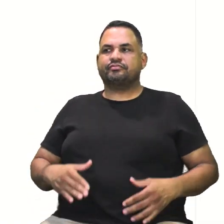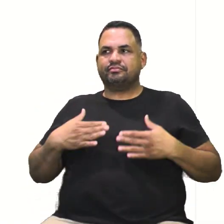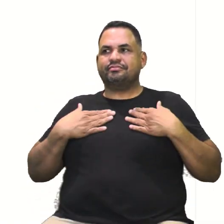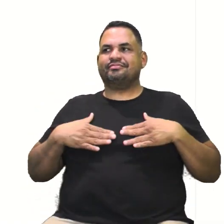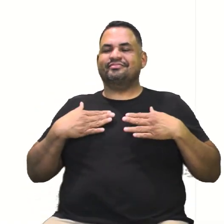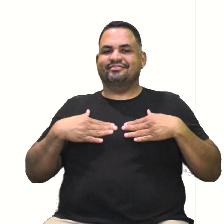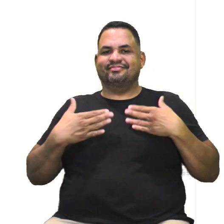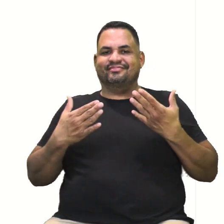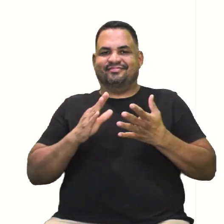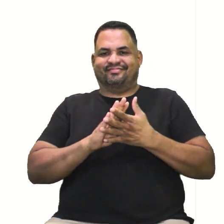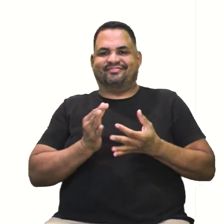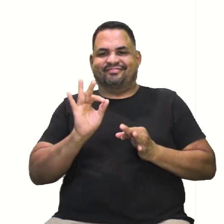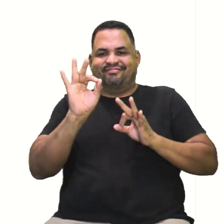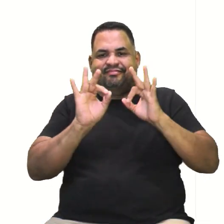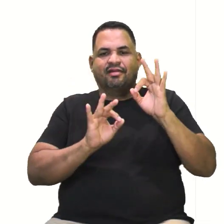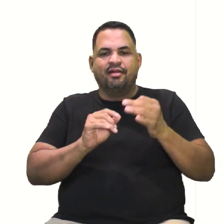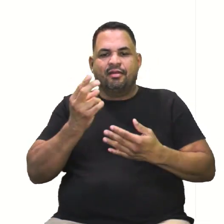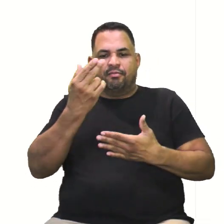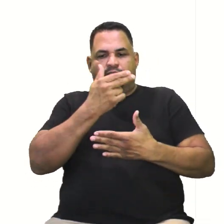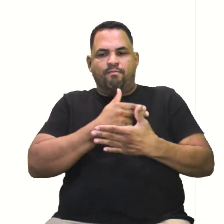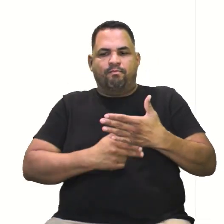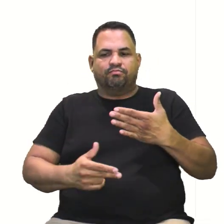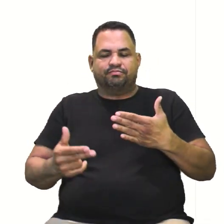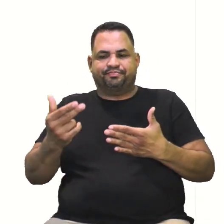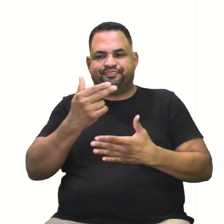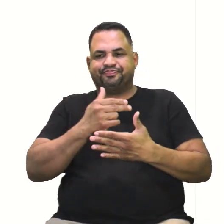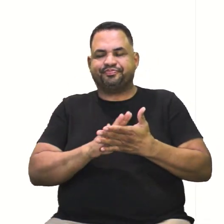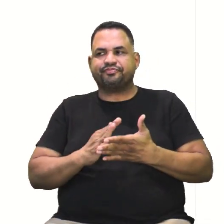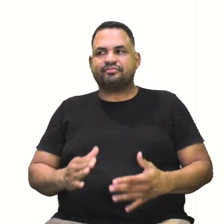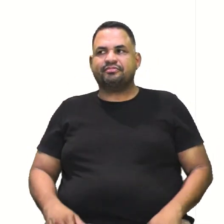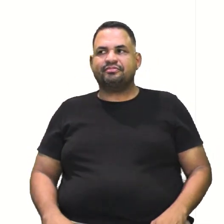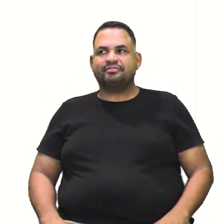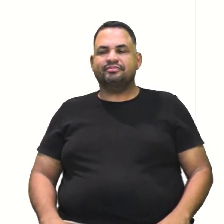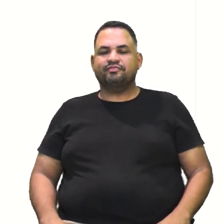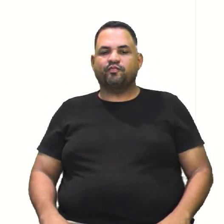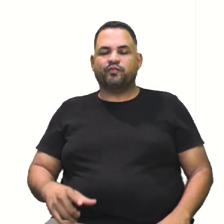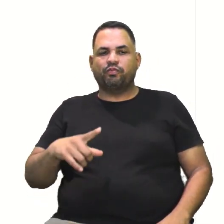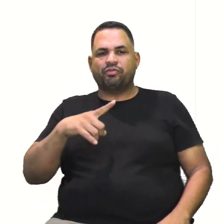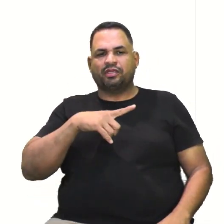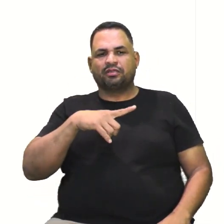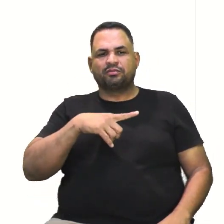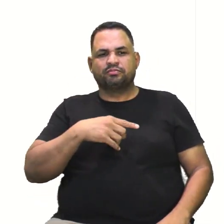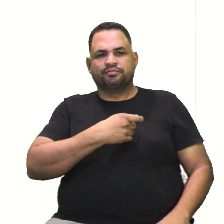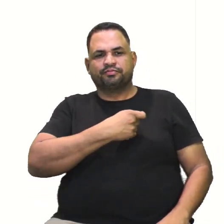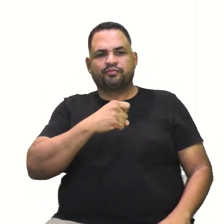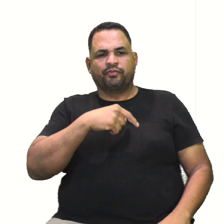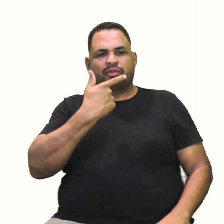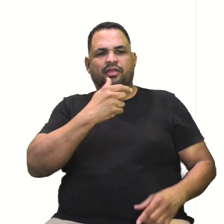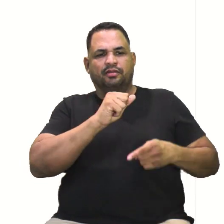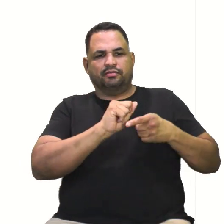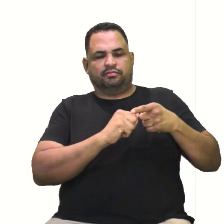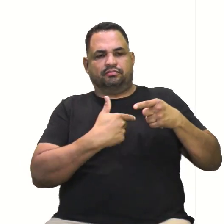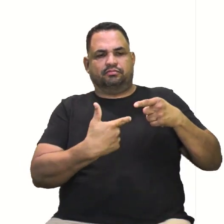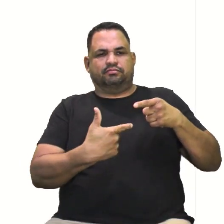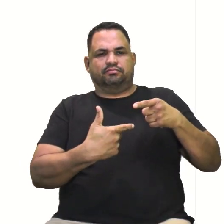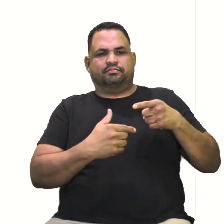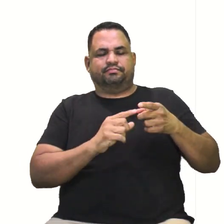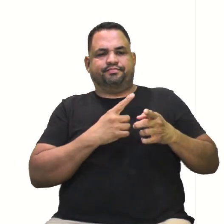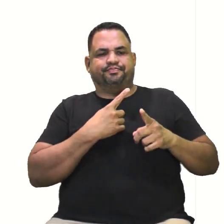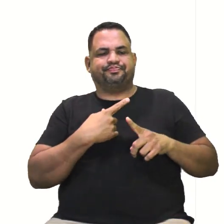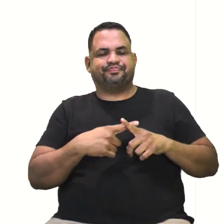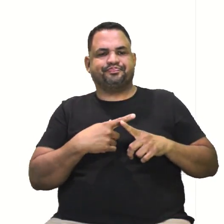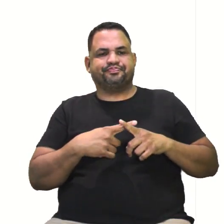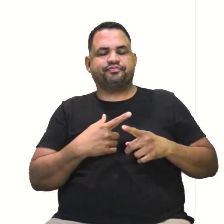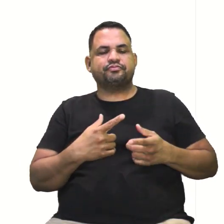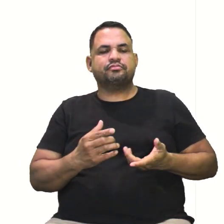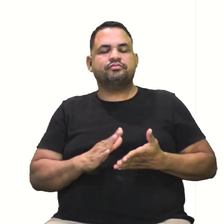tranquilo, né? Desenhar gráfico, eu gosto muito. Vamos lá, a gente já tem que ver aqui, ó, x² sobre a², por